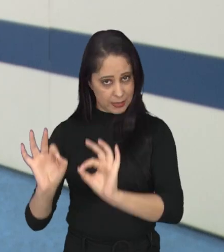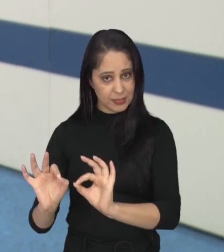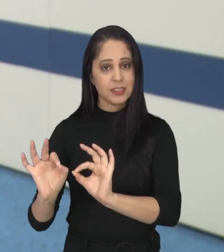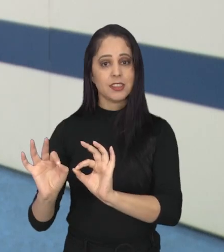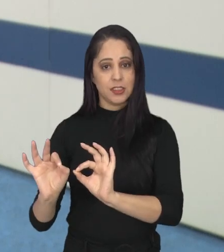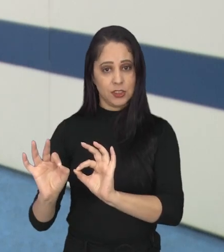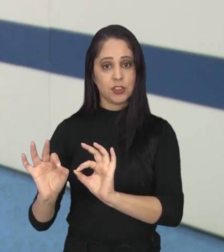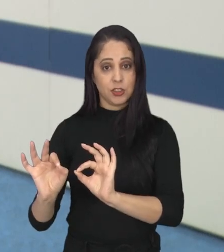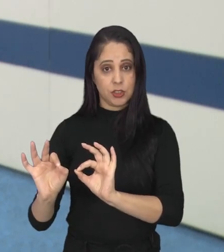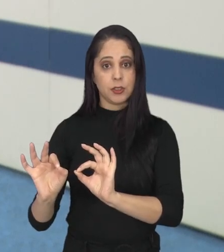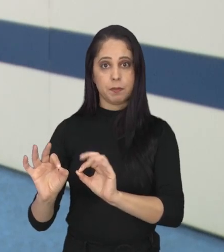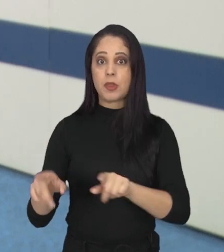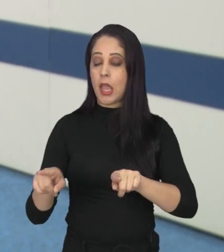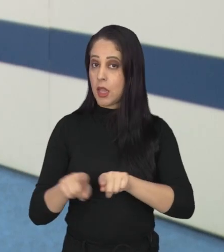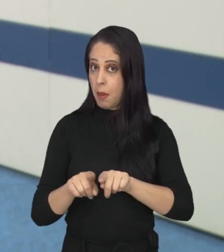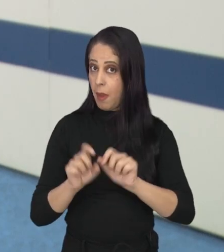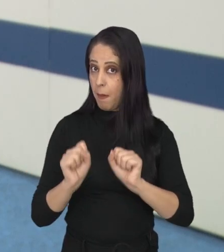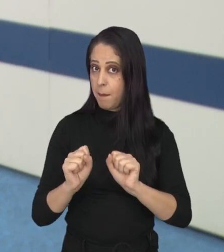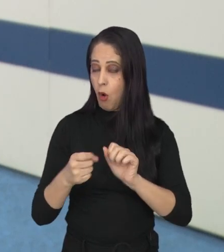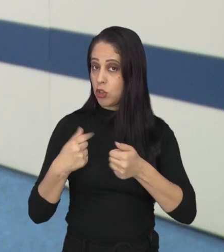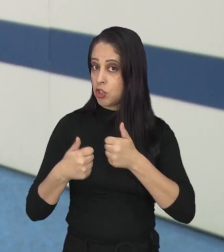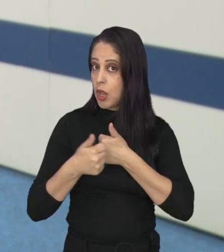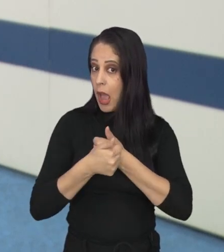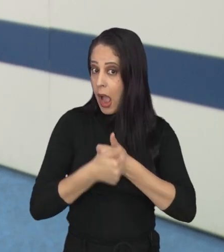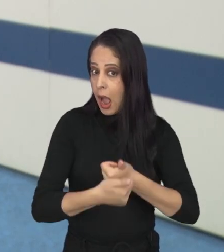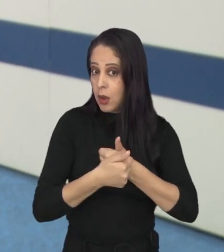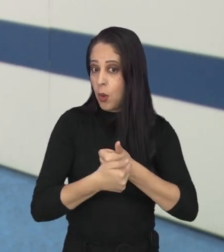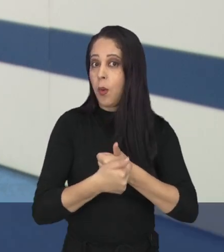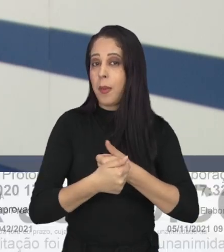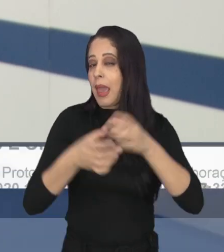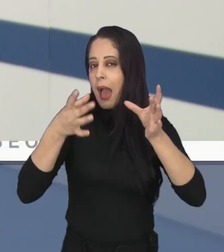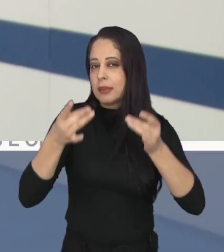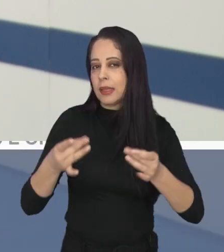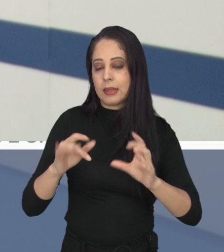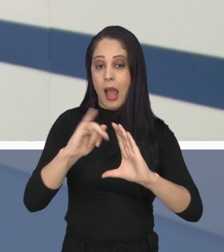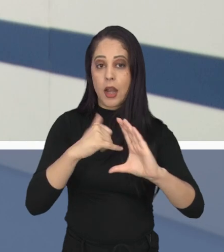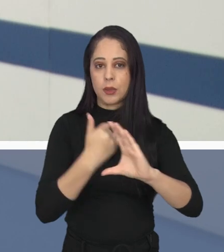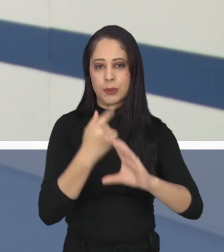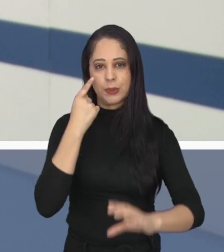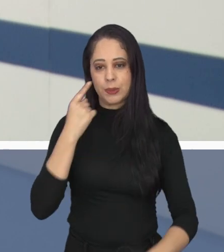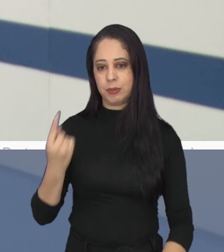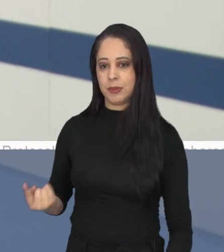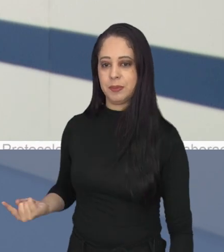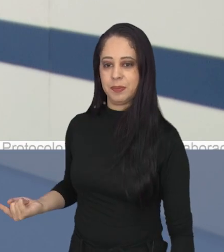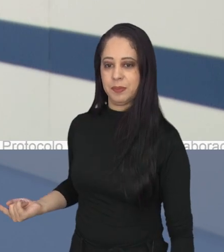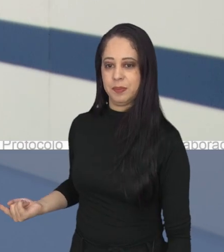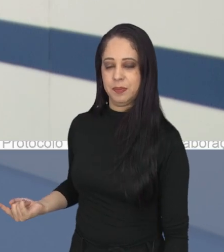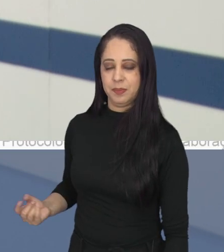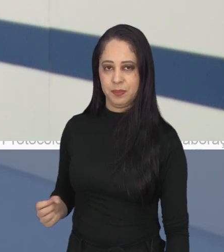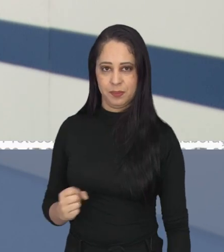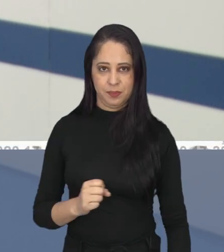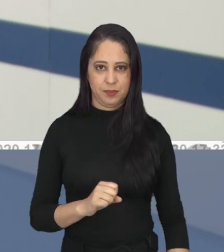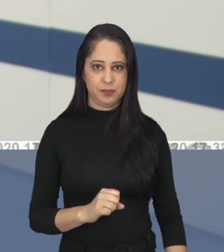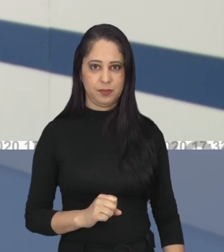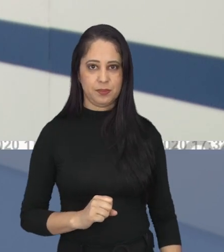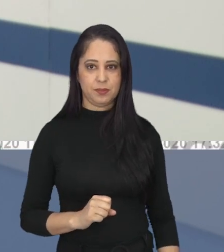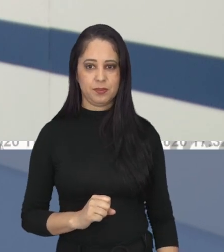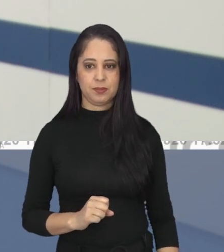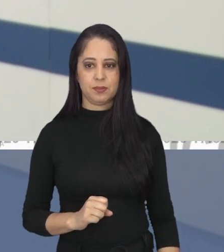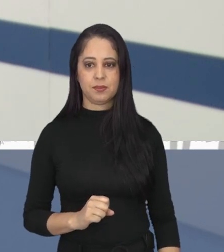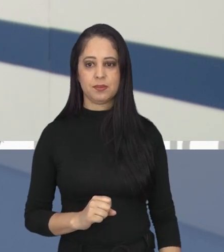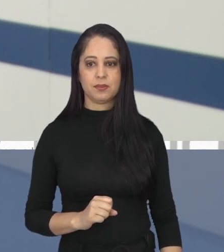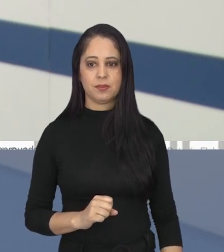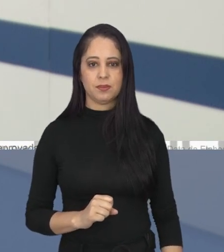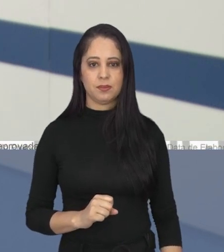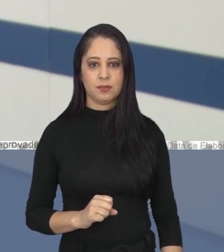os projetos de lei que foram apresentados hoje e acompanhar todos os detalhes no nosso canal do YouTube, youtube.com